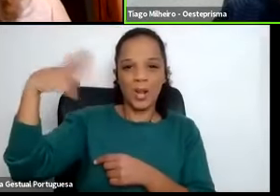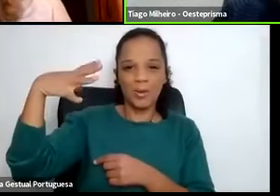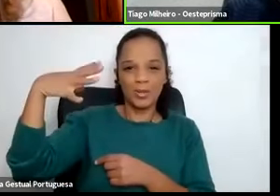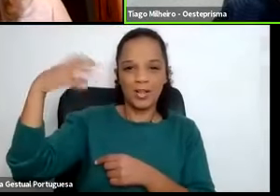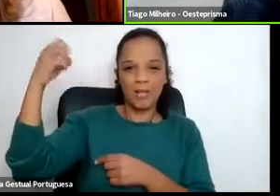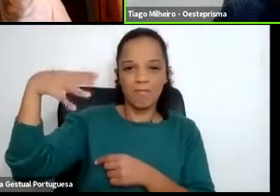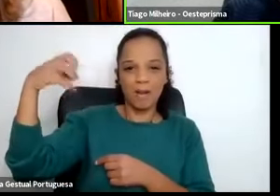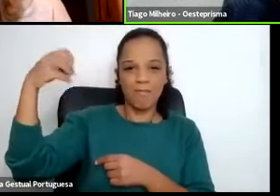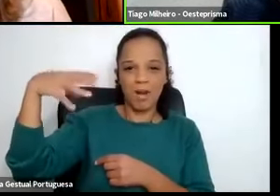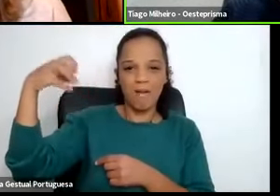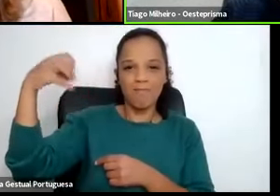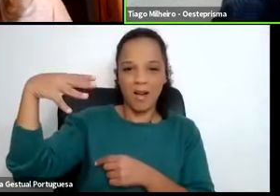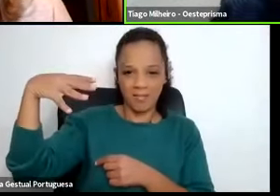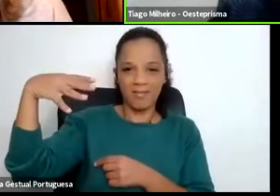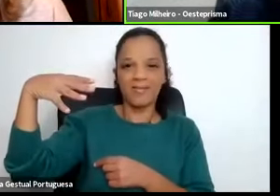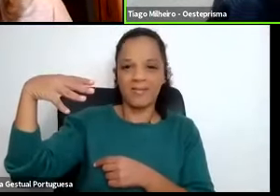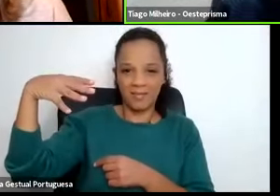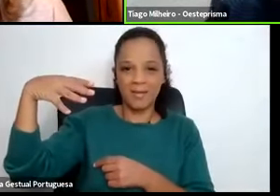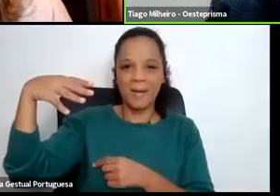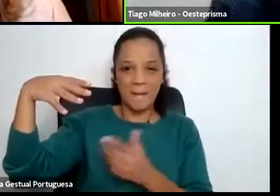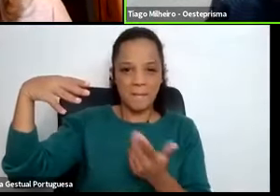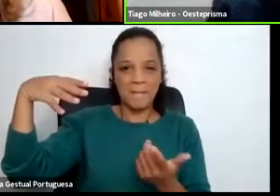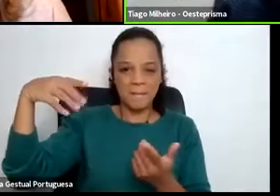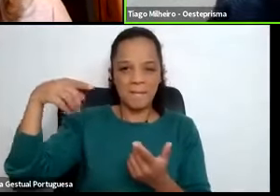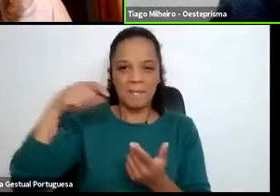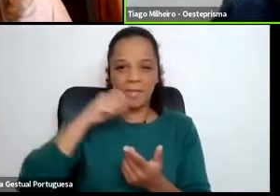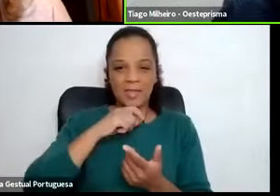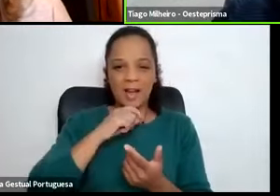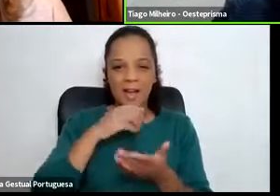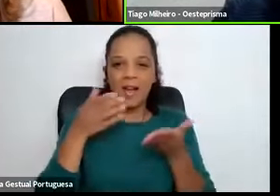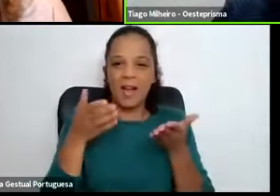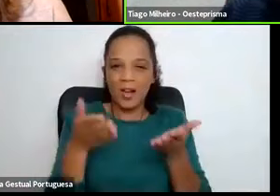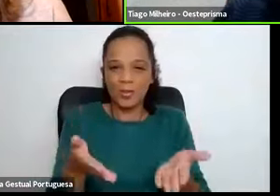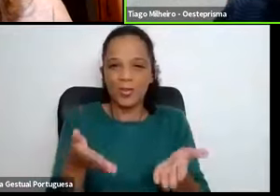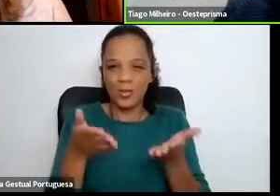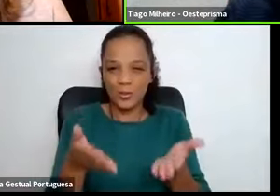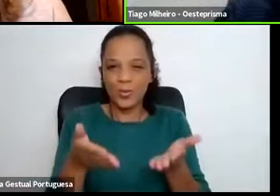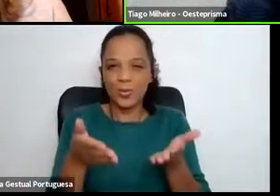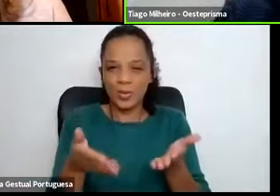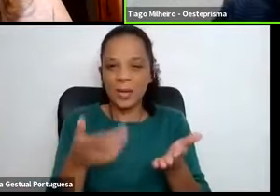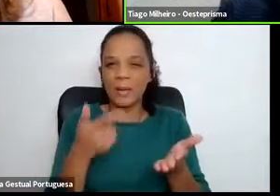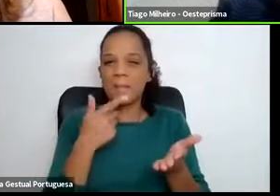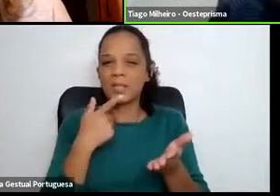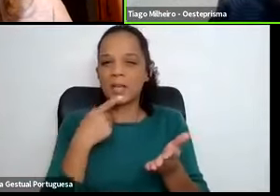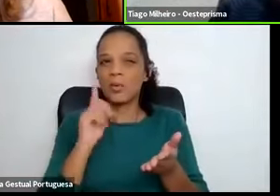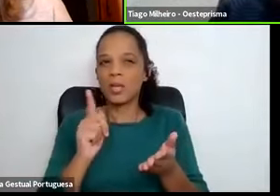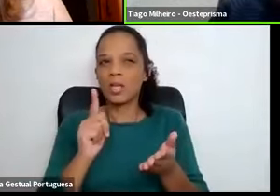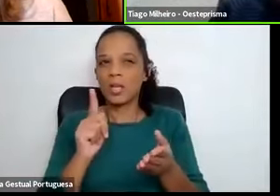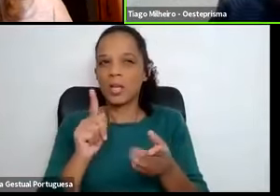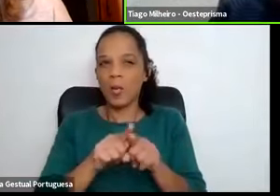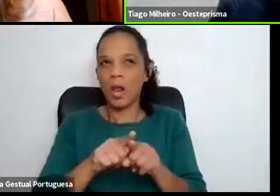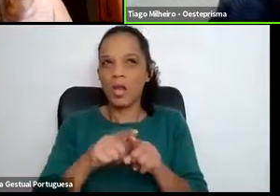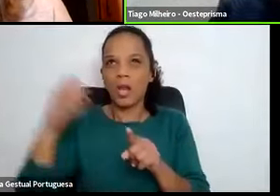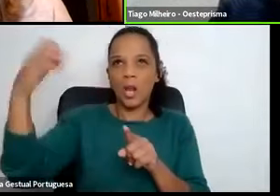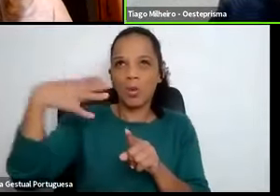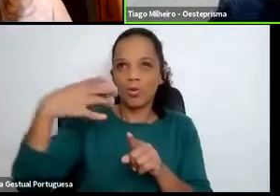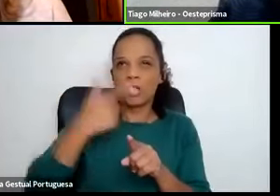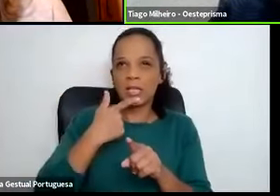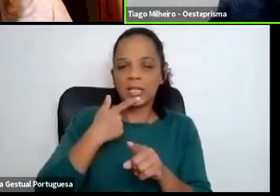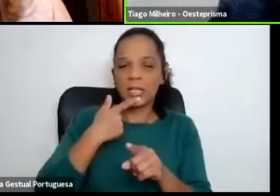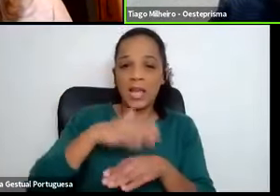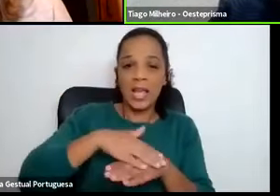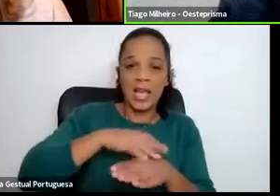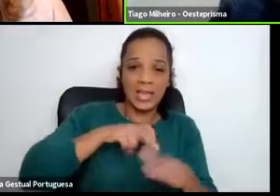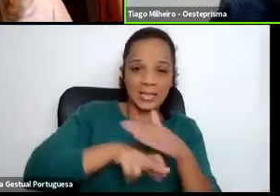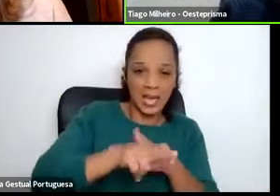piscava e que ajudaria a identificar que era o toque de entrada e o toque de saída. Agora,